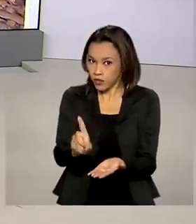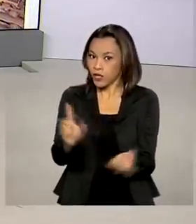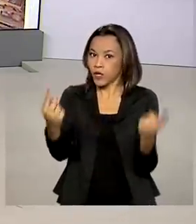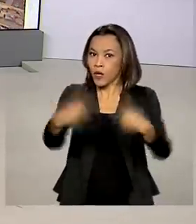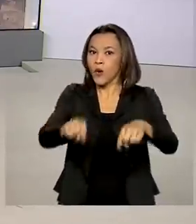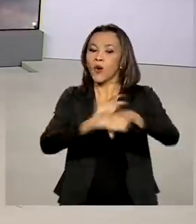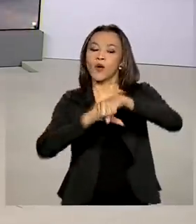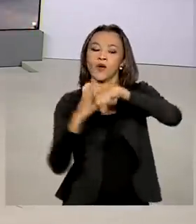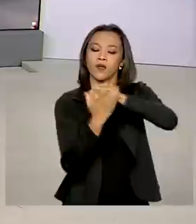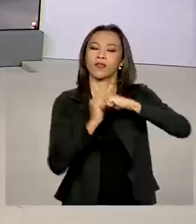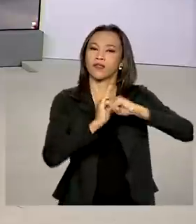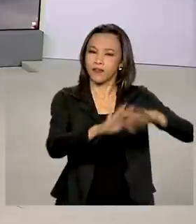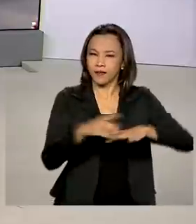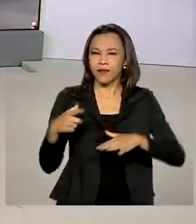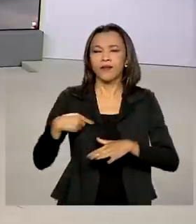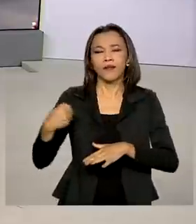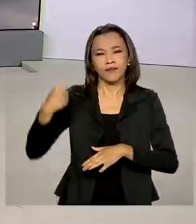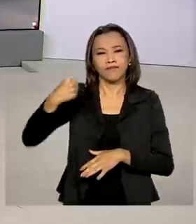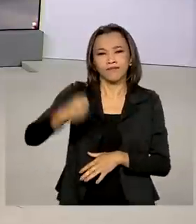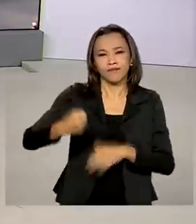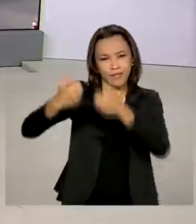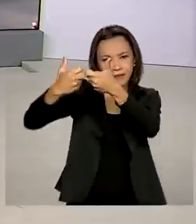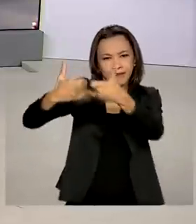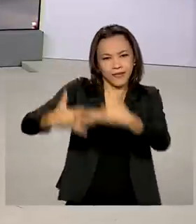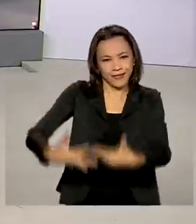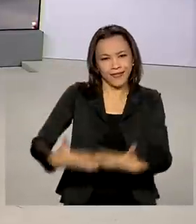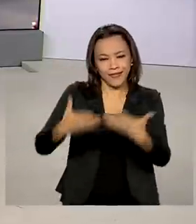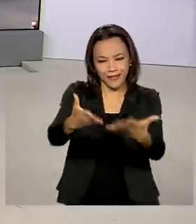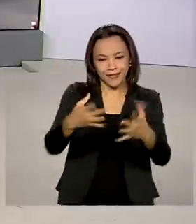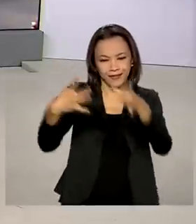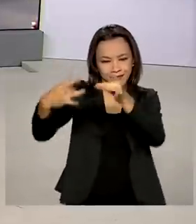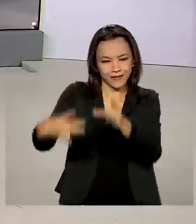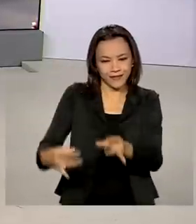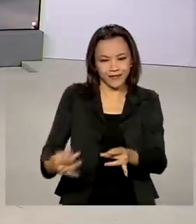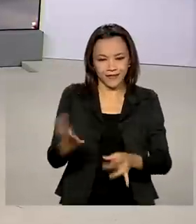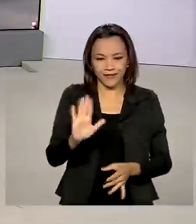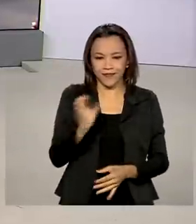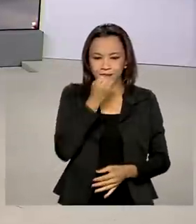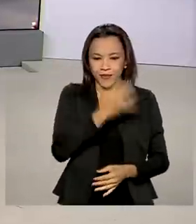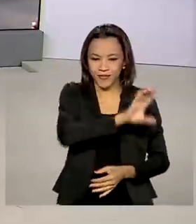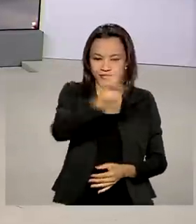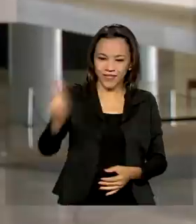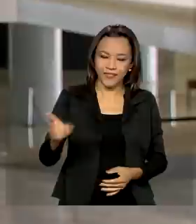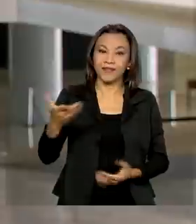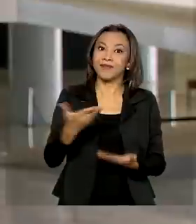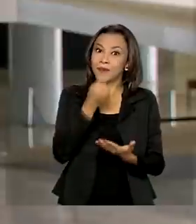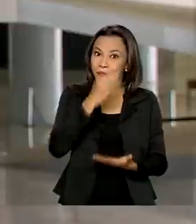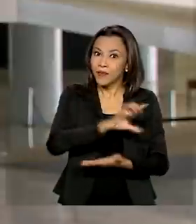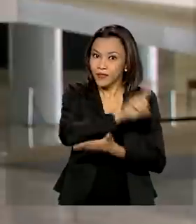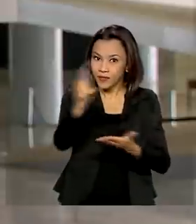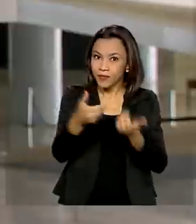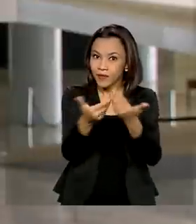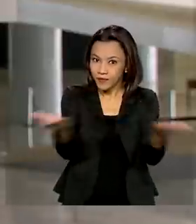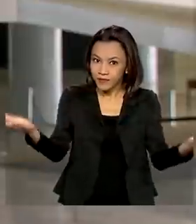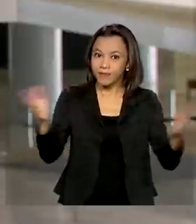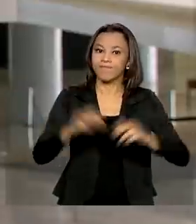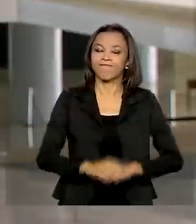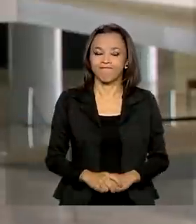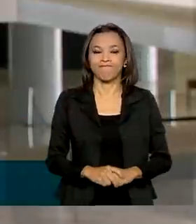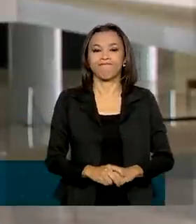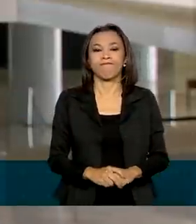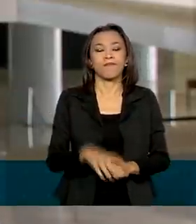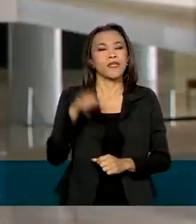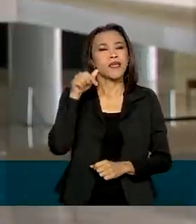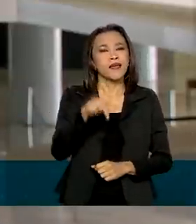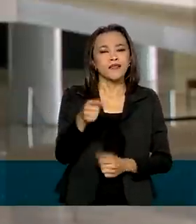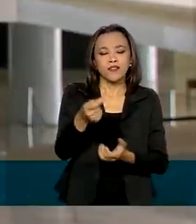esse assunto com o Glauco de Queiroz. Ele traz ao vivo para a gente os detalhes. Glauco, bom dia. Olá, Renata. Bom dia para você e bom dia a todos. Olha, esse